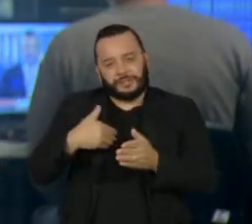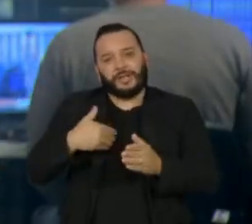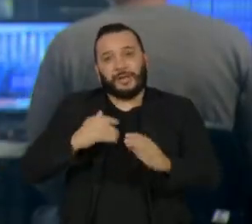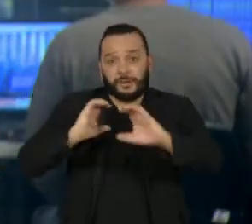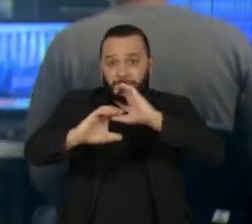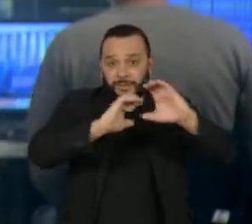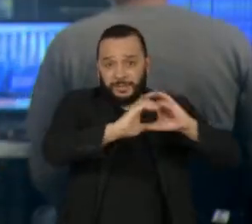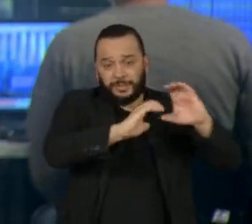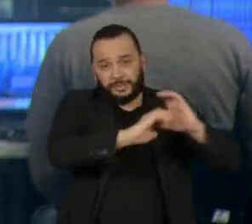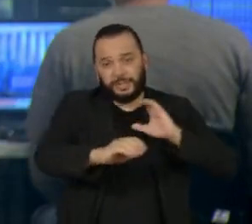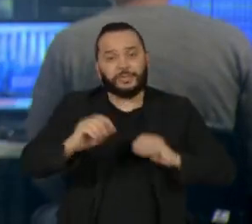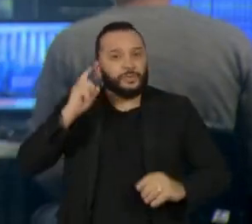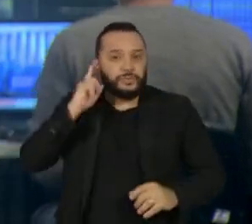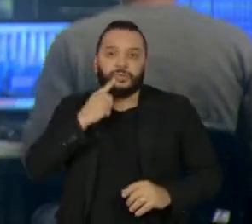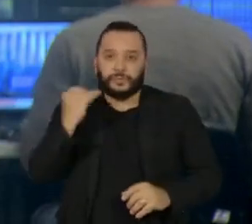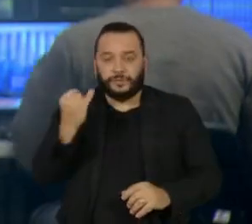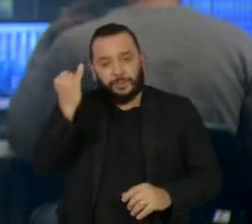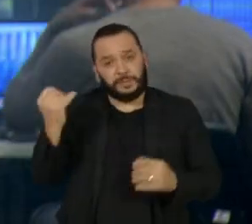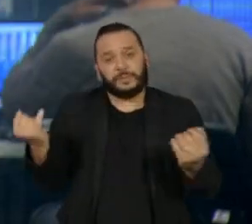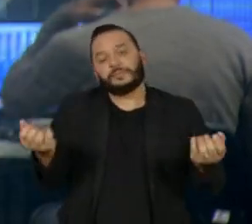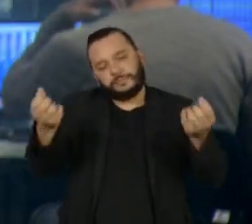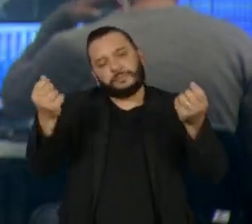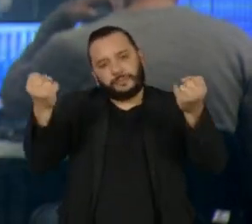informações tão importantes e relevantes. Valeu, Felipe.